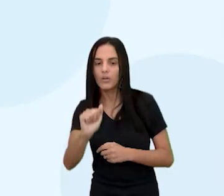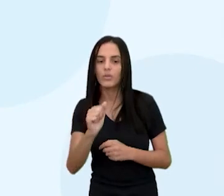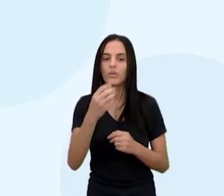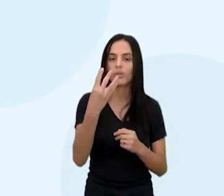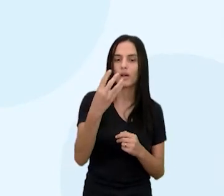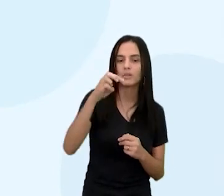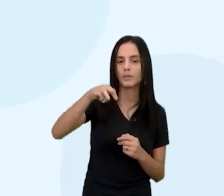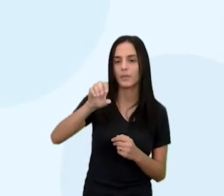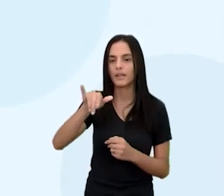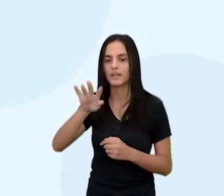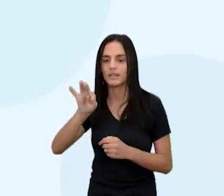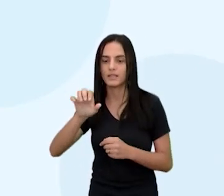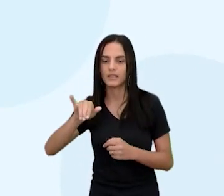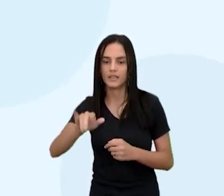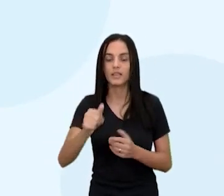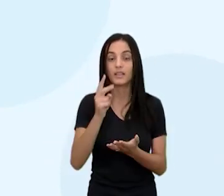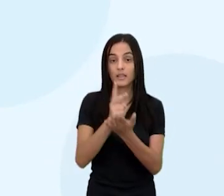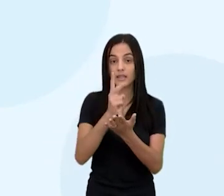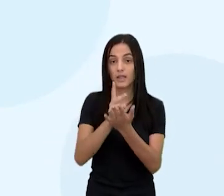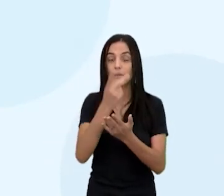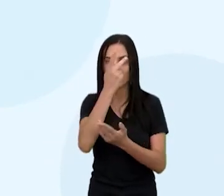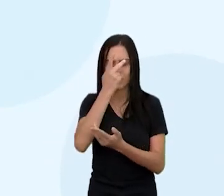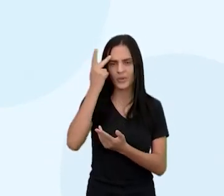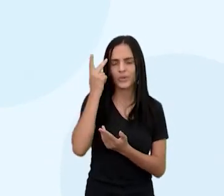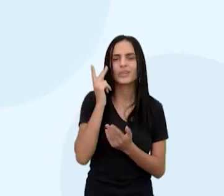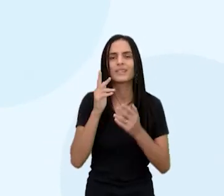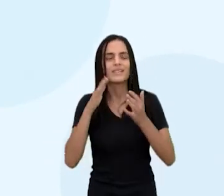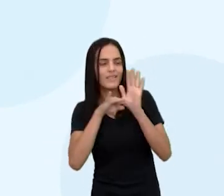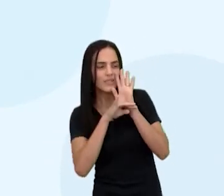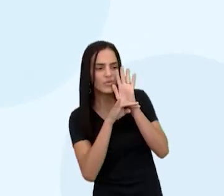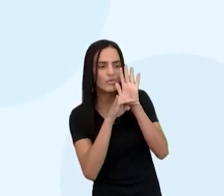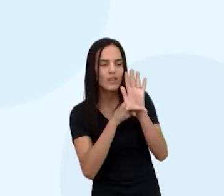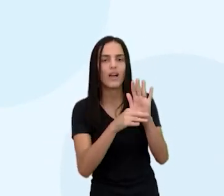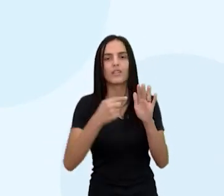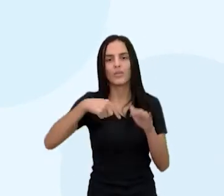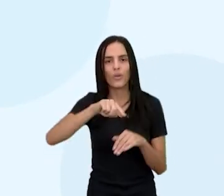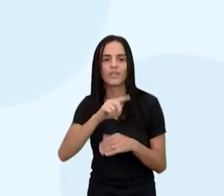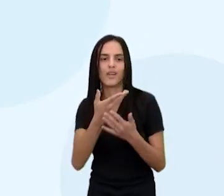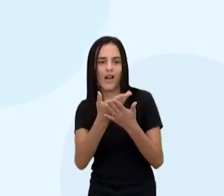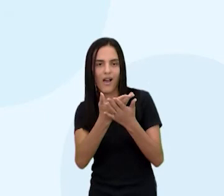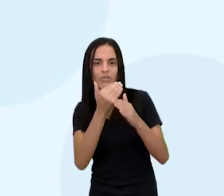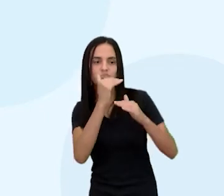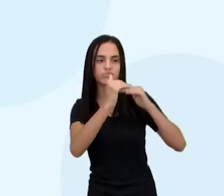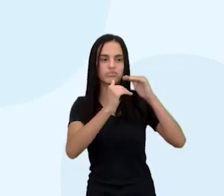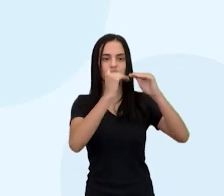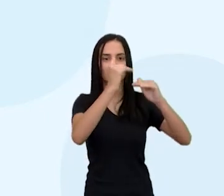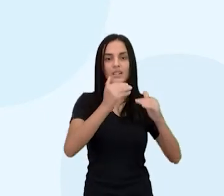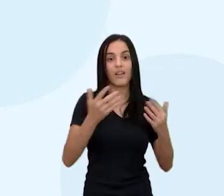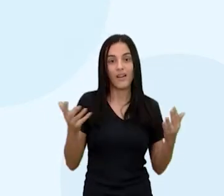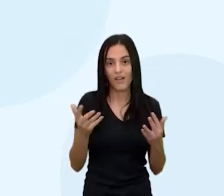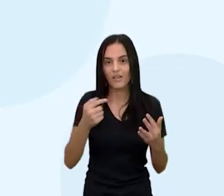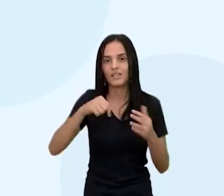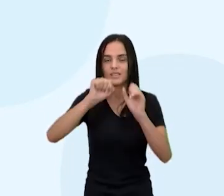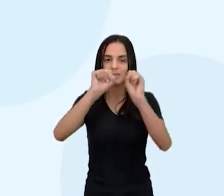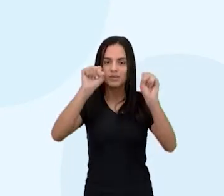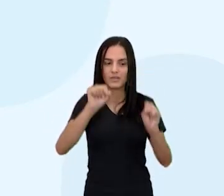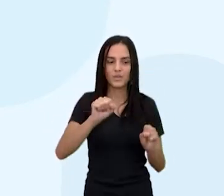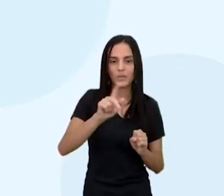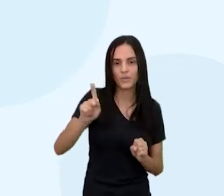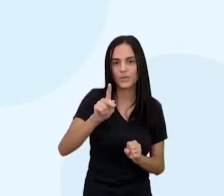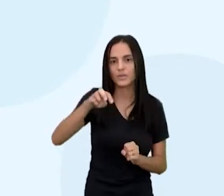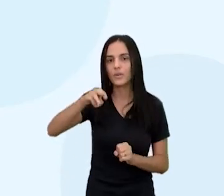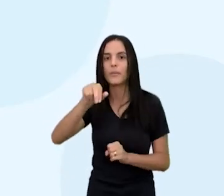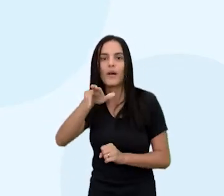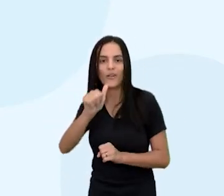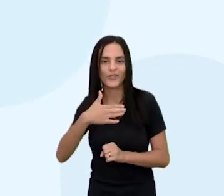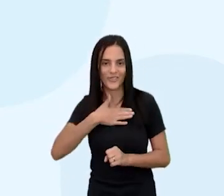Muay Thai. Sempre com pessoas aqui que engrandeceram a nossa aula. Nós, e agora ali, nossa sistematização, como o professor Mauro